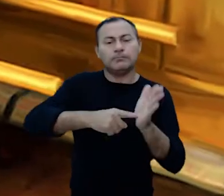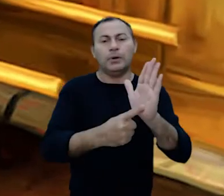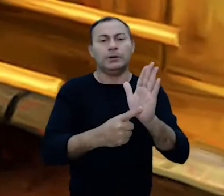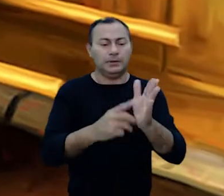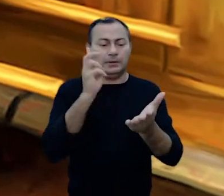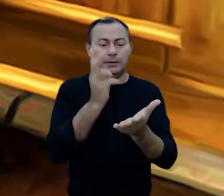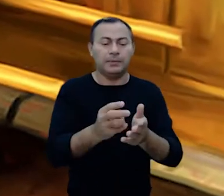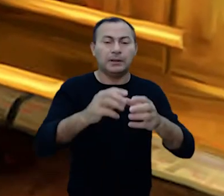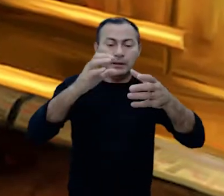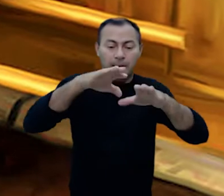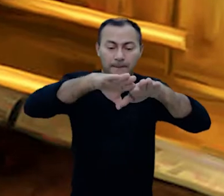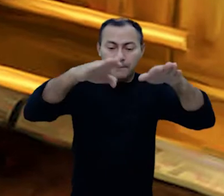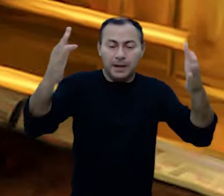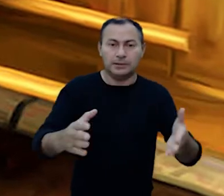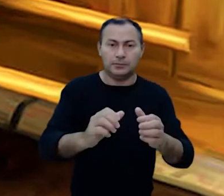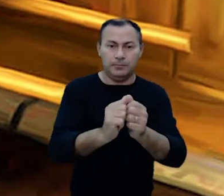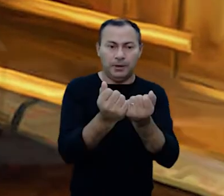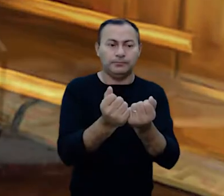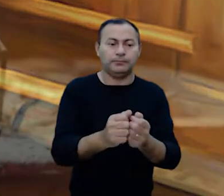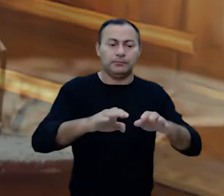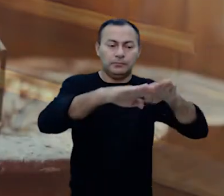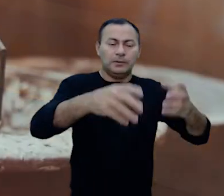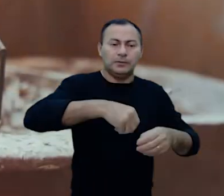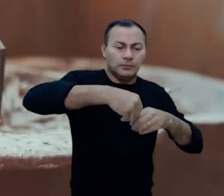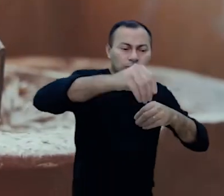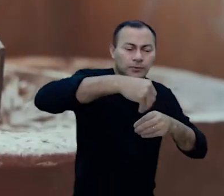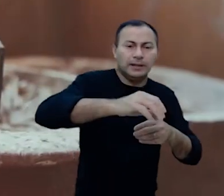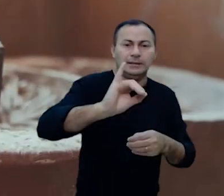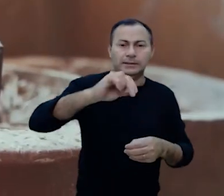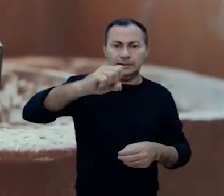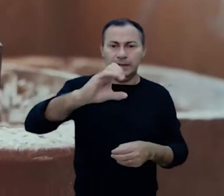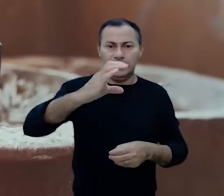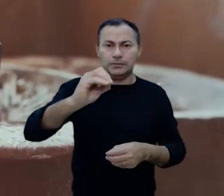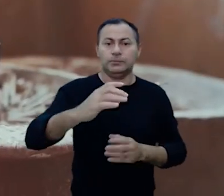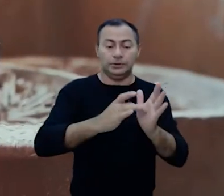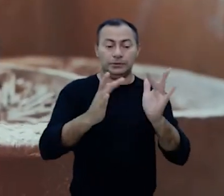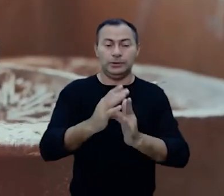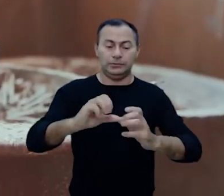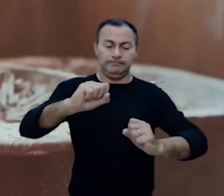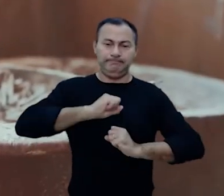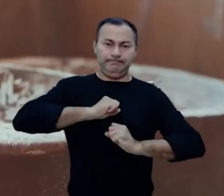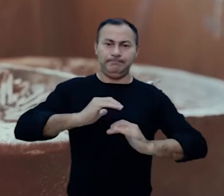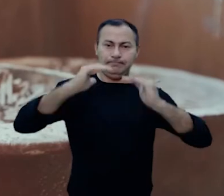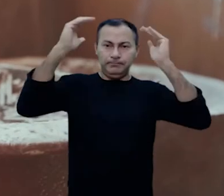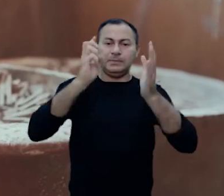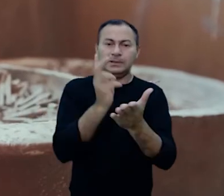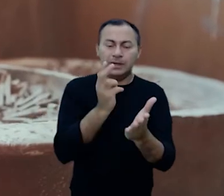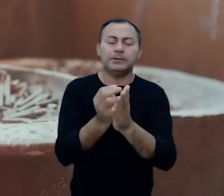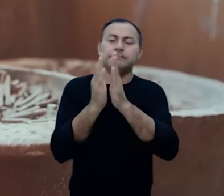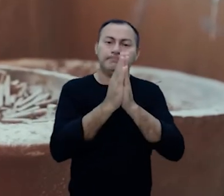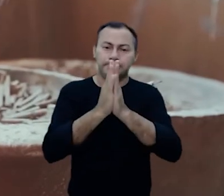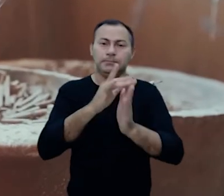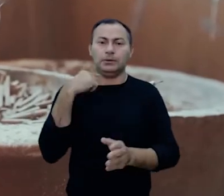Isto é retratado na mesa dos pães. E no altar de incenso, vemos que Jesus é o grande sumo sacerdote, que sempre